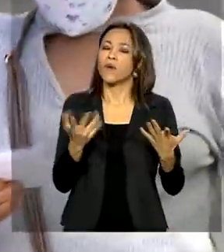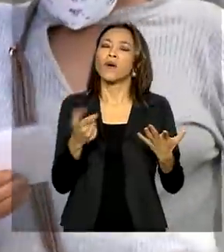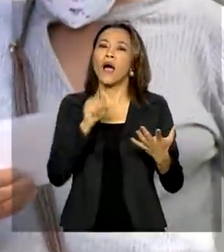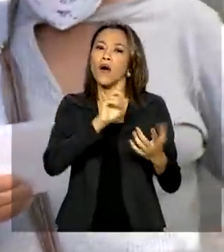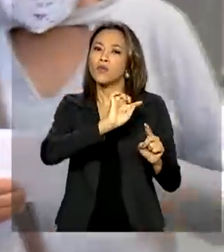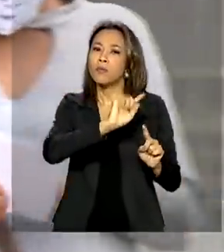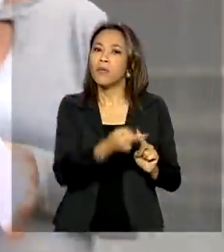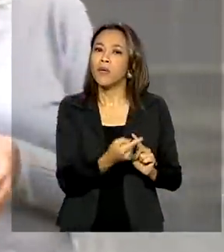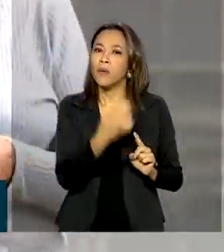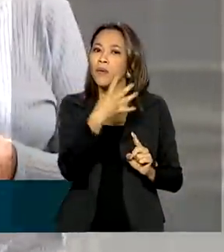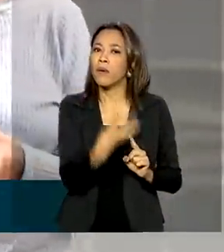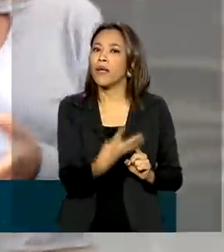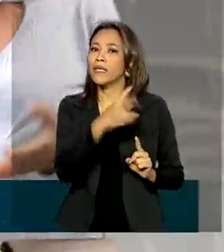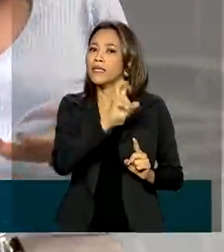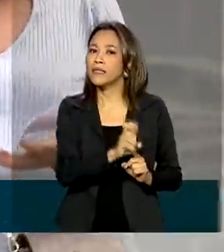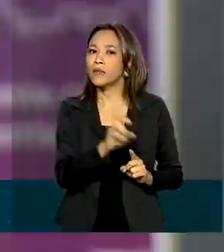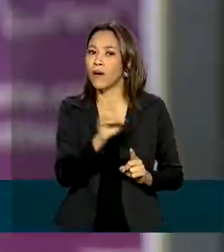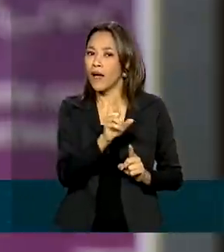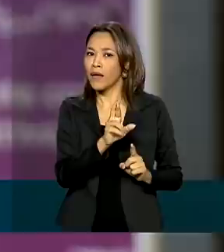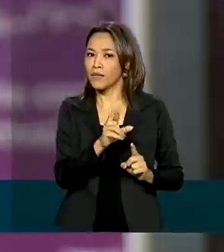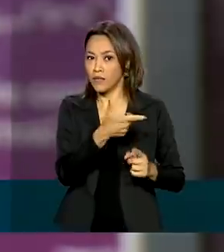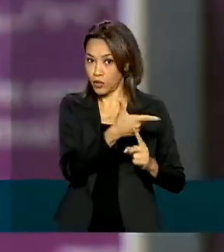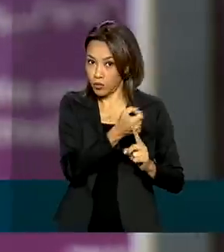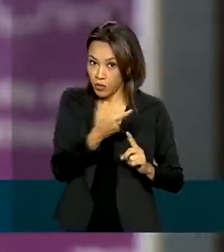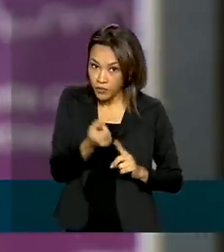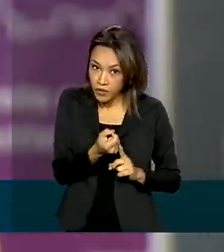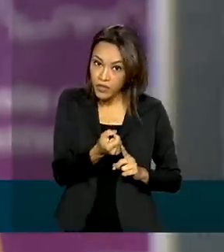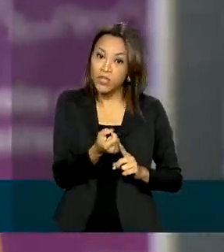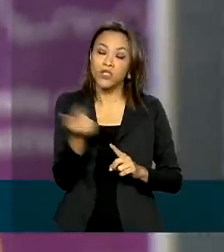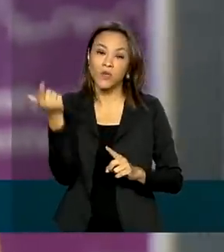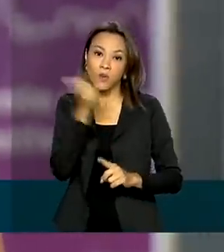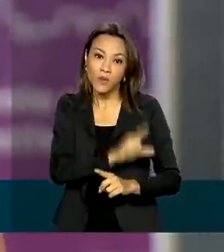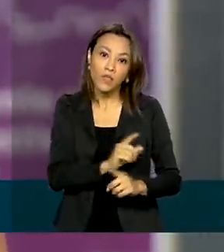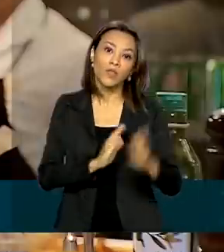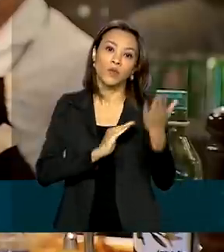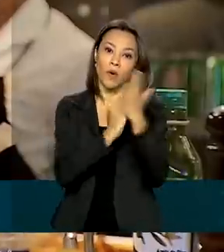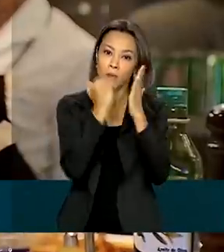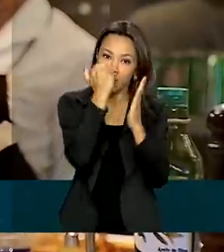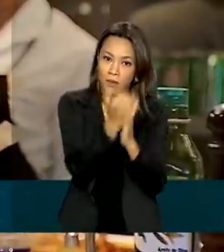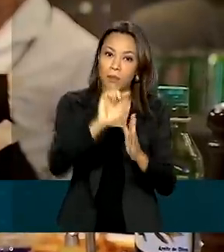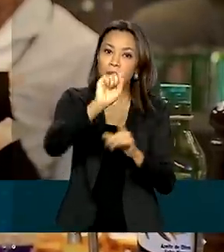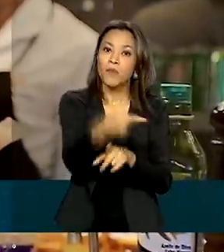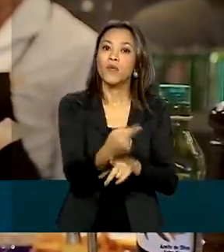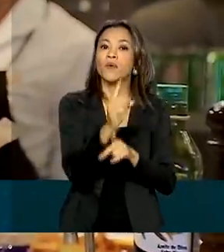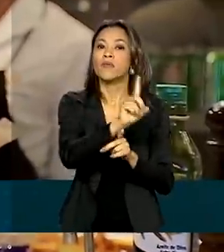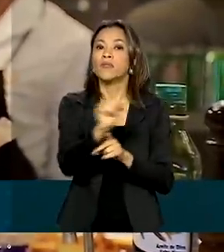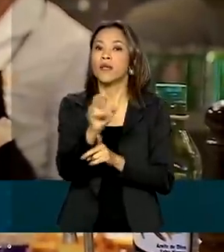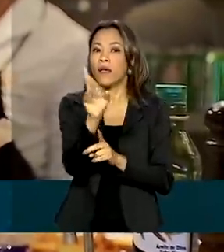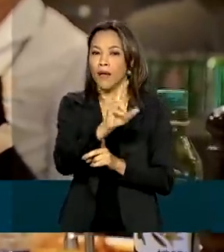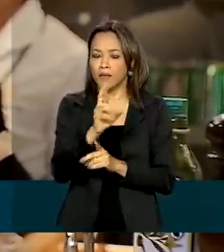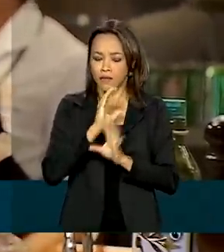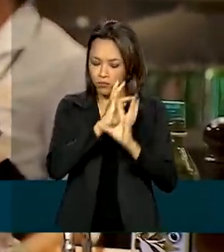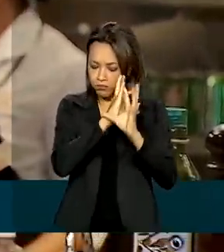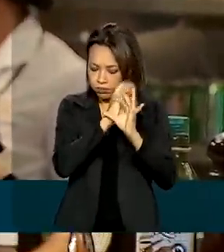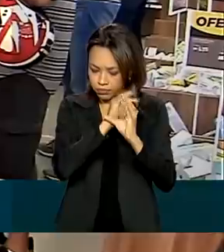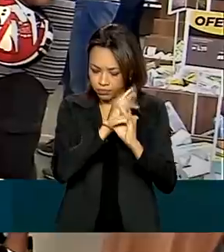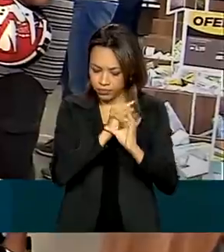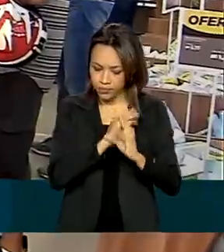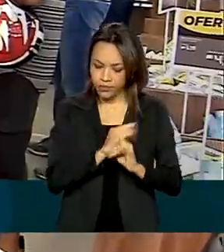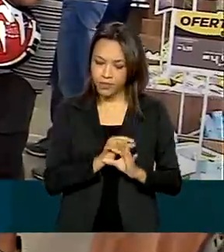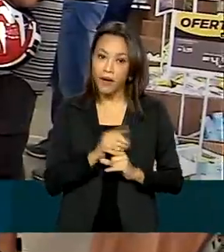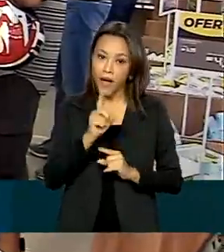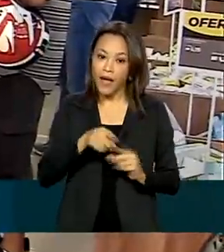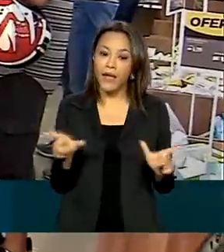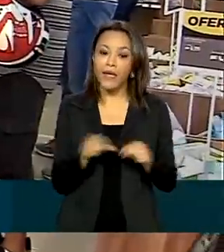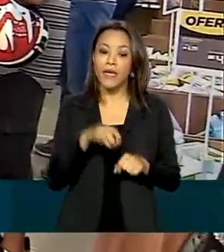,00 do mínimo de 2020, chegando ao valor de R$ 1.100,00. O cálculo foi feito com base no índice de inflação